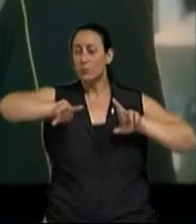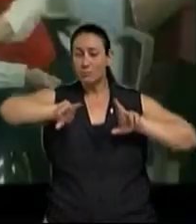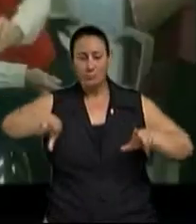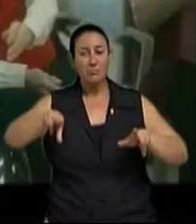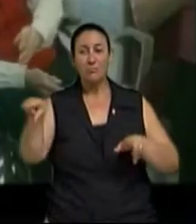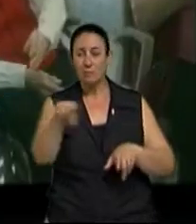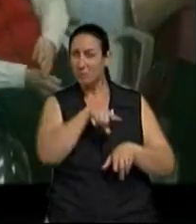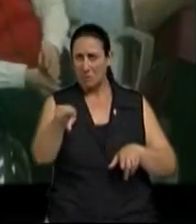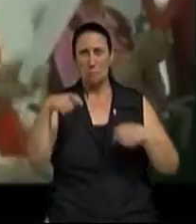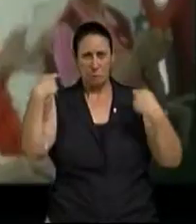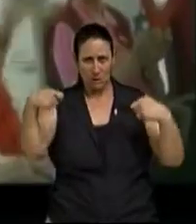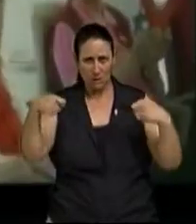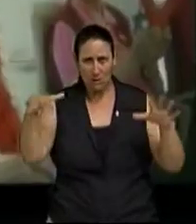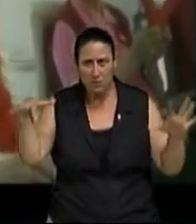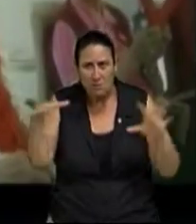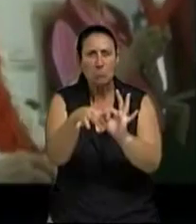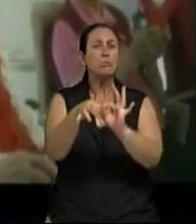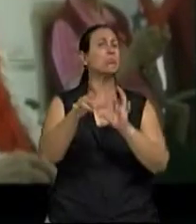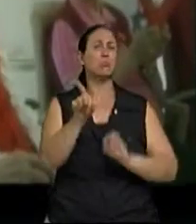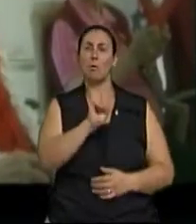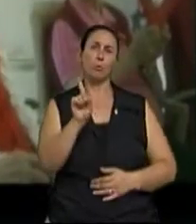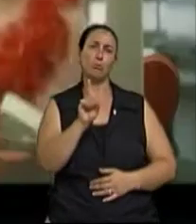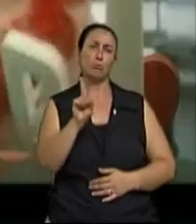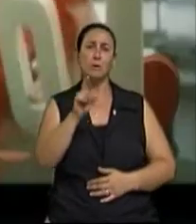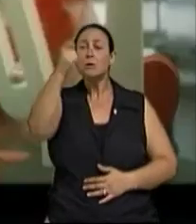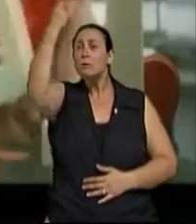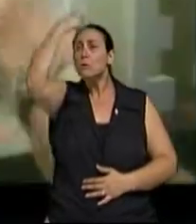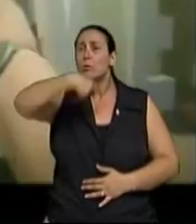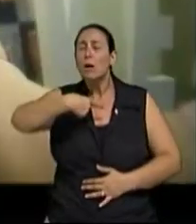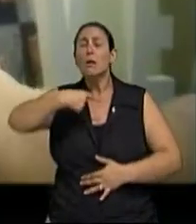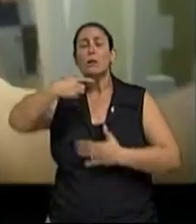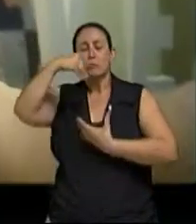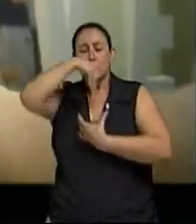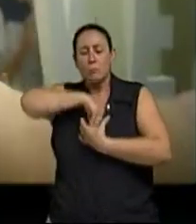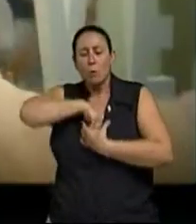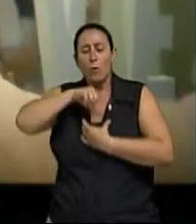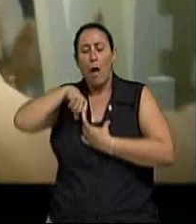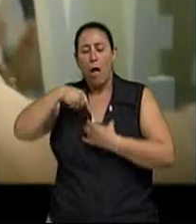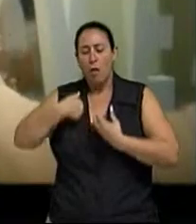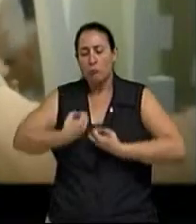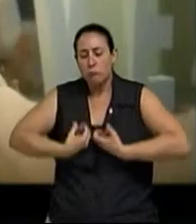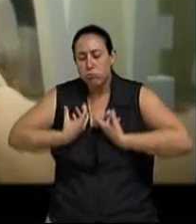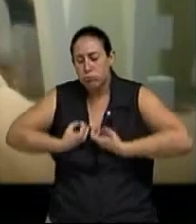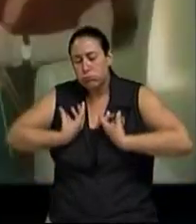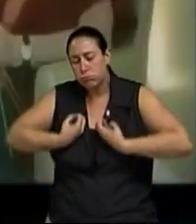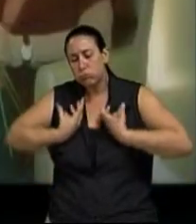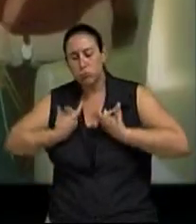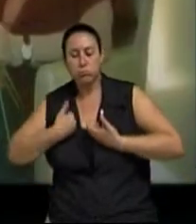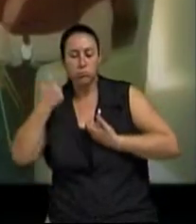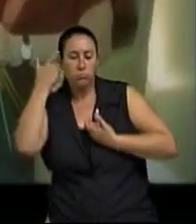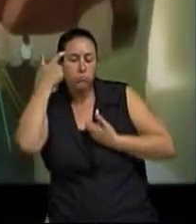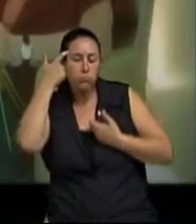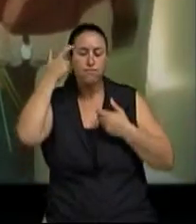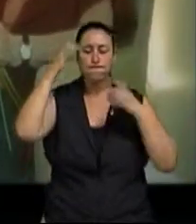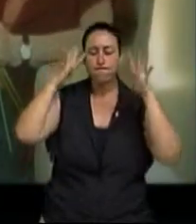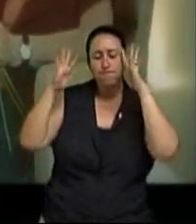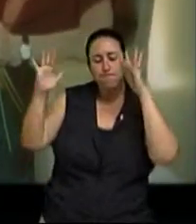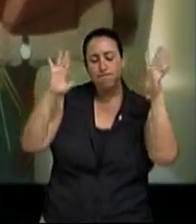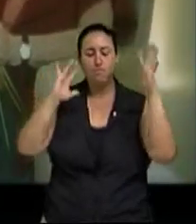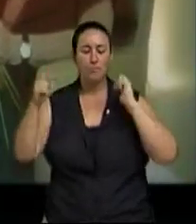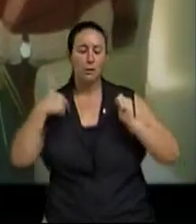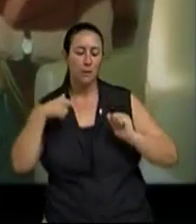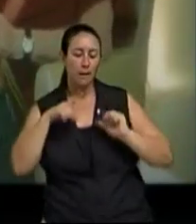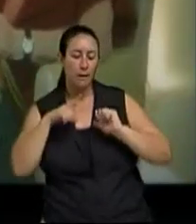coisas que não obrigatoriamente dialogam. Embora as religiões e religiosidade sejam, muitas vezes, expressões de espiritualidade, nós sempre